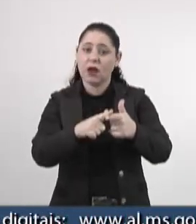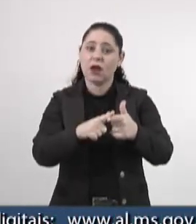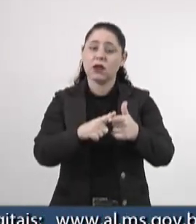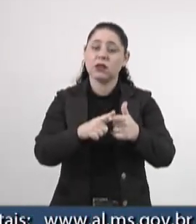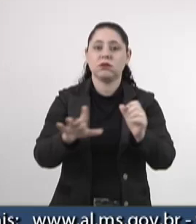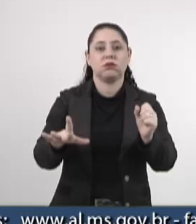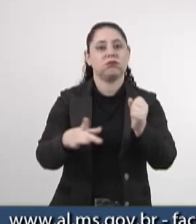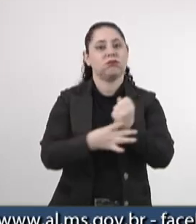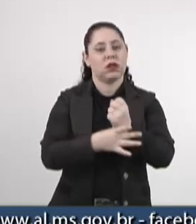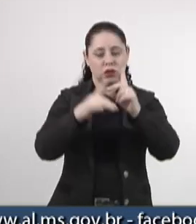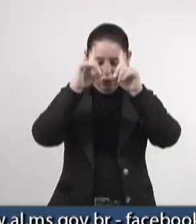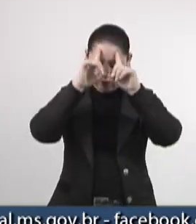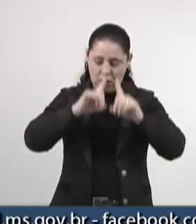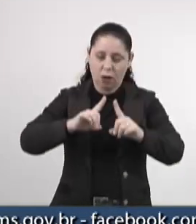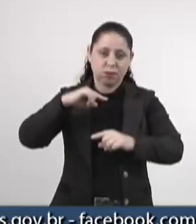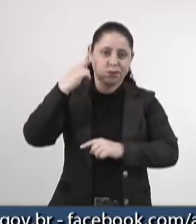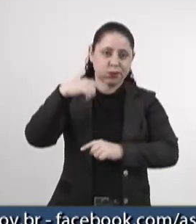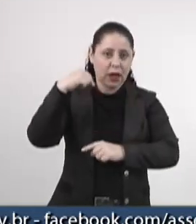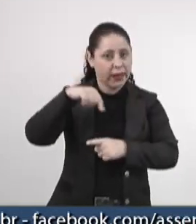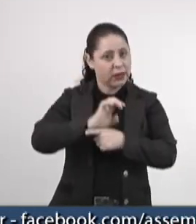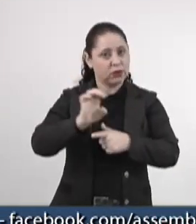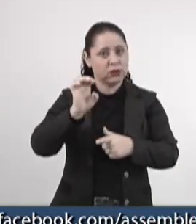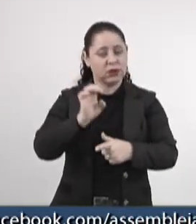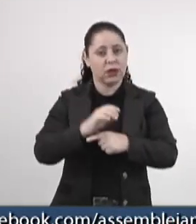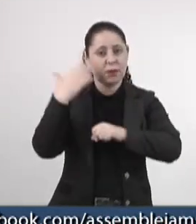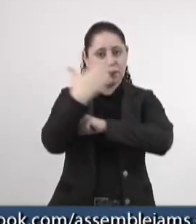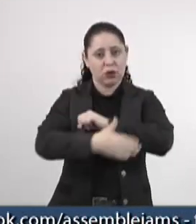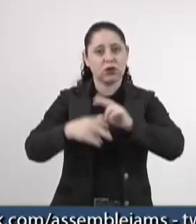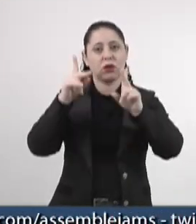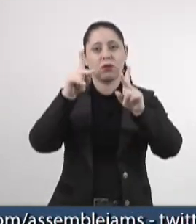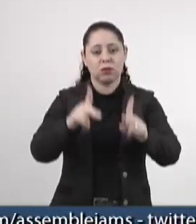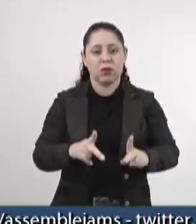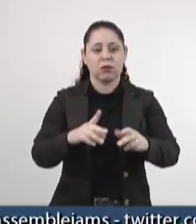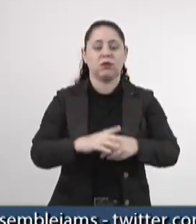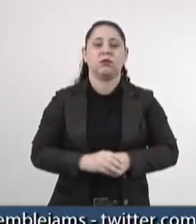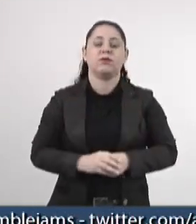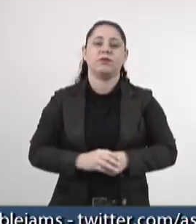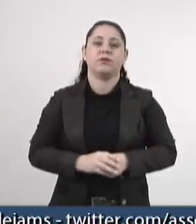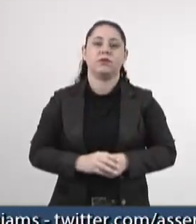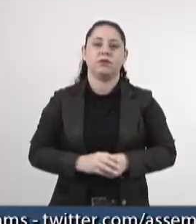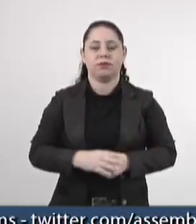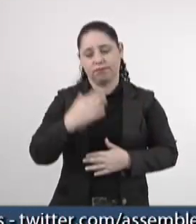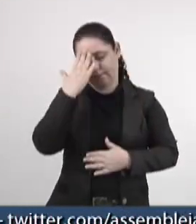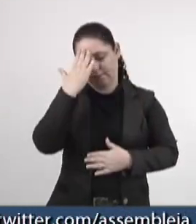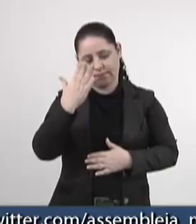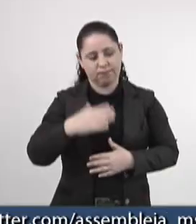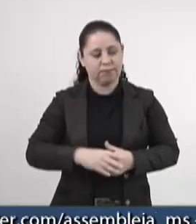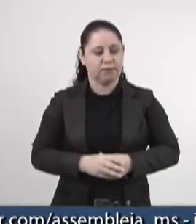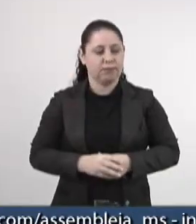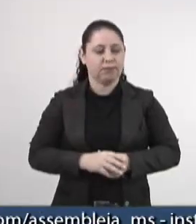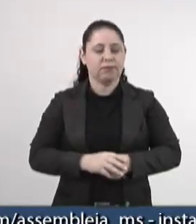integridade da advocacia em nosso Estado e proteger a população vulnerável. Obrigada.